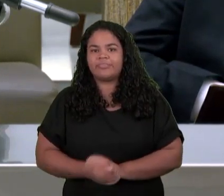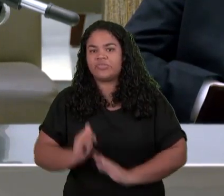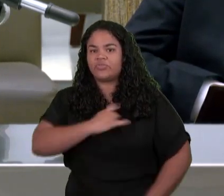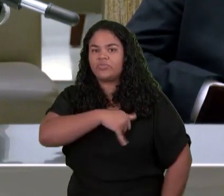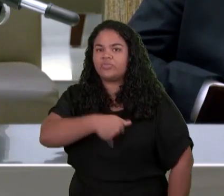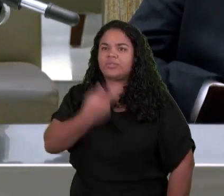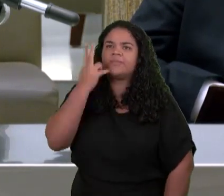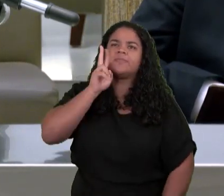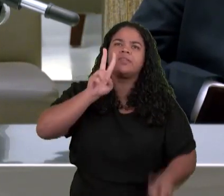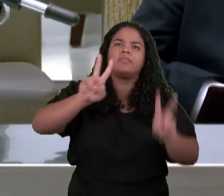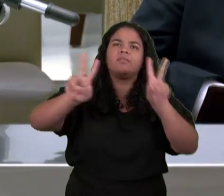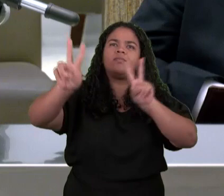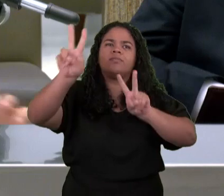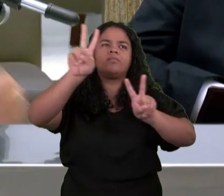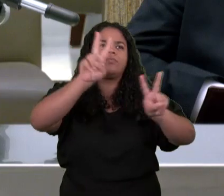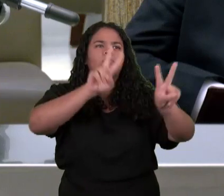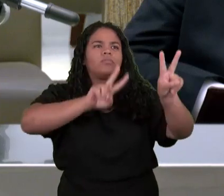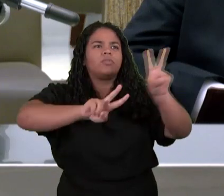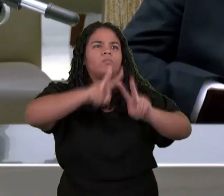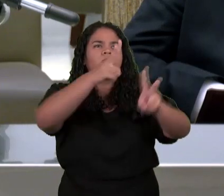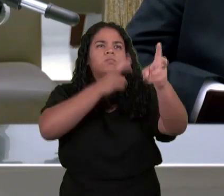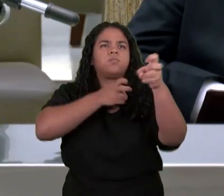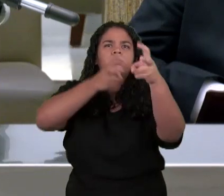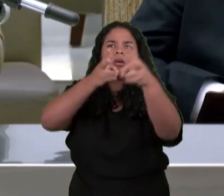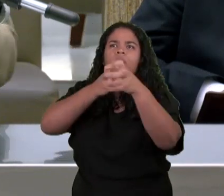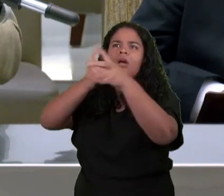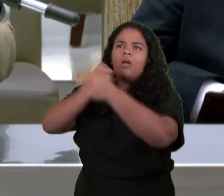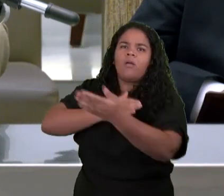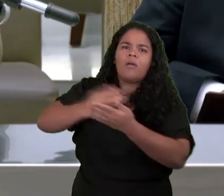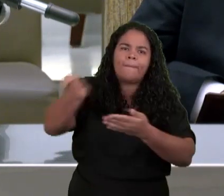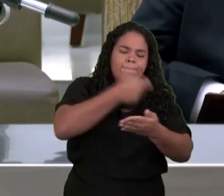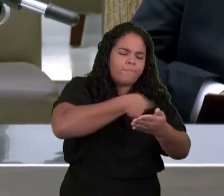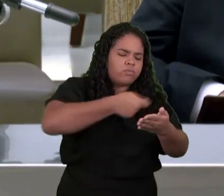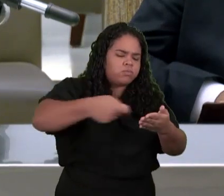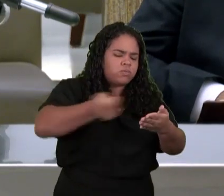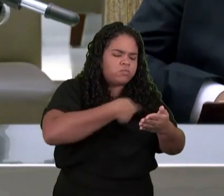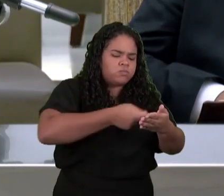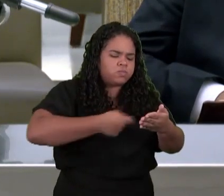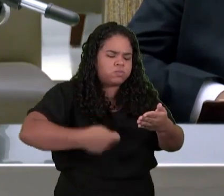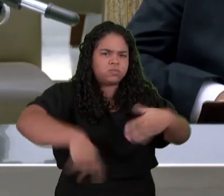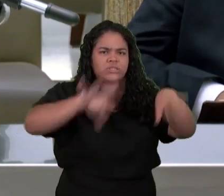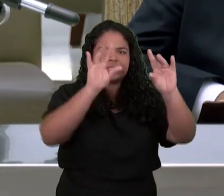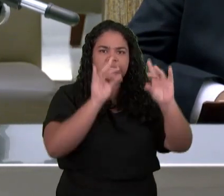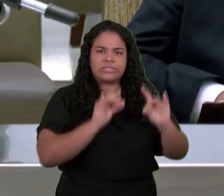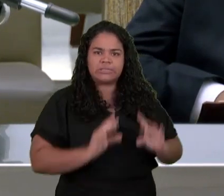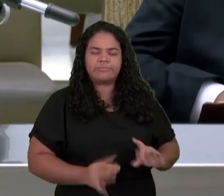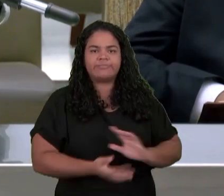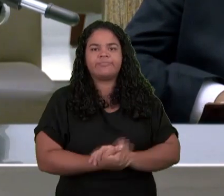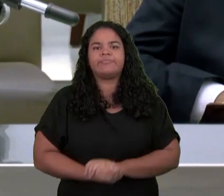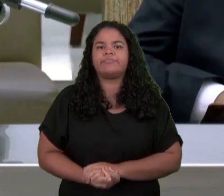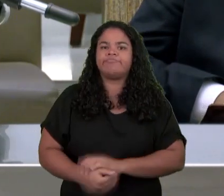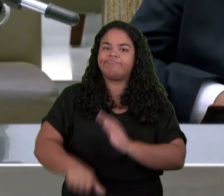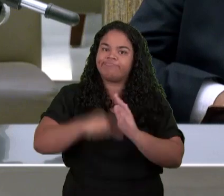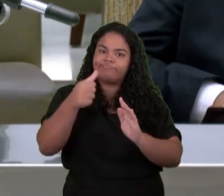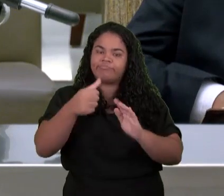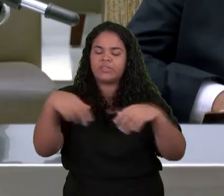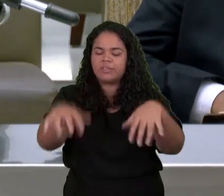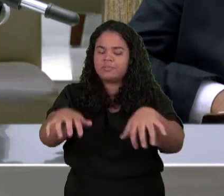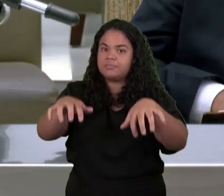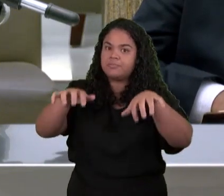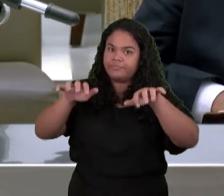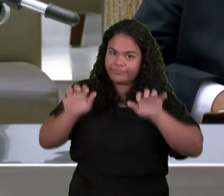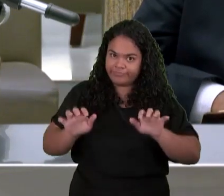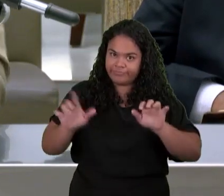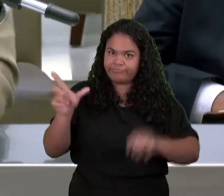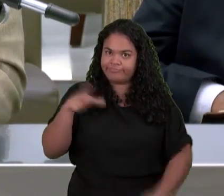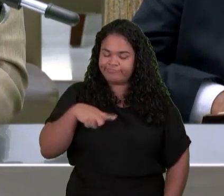Havia Vigilumbrado No céu E ele diz Que primeiro Havia um trono Segundo